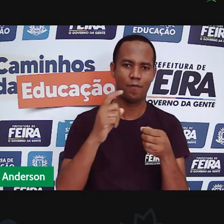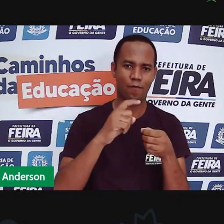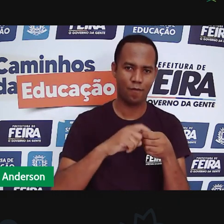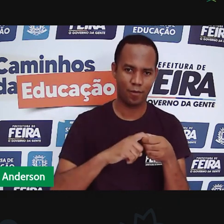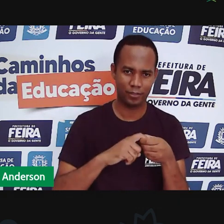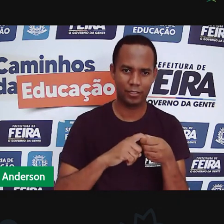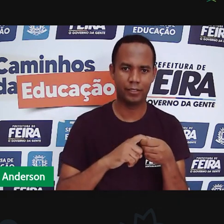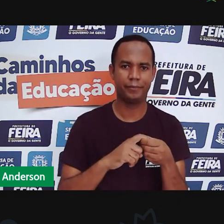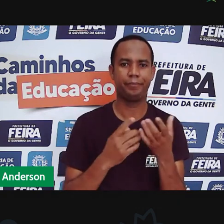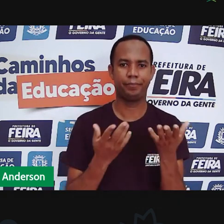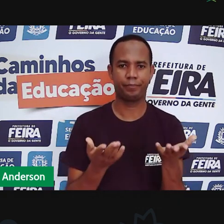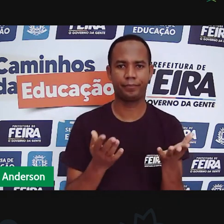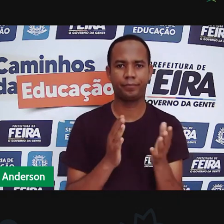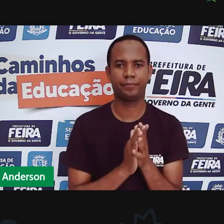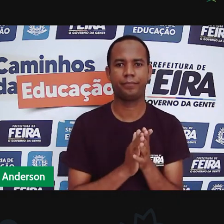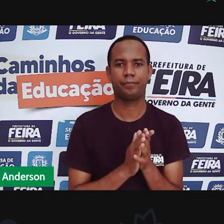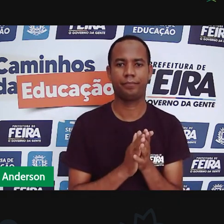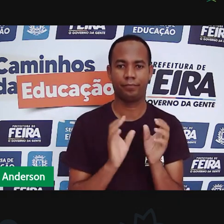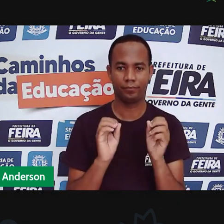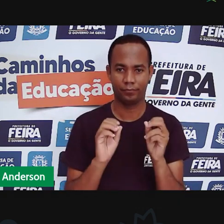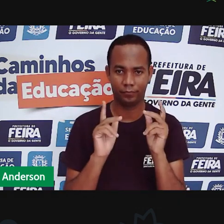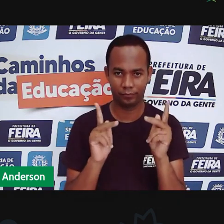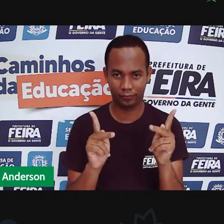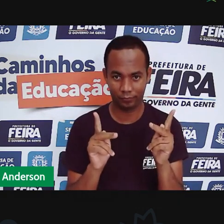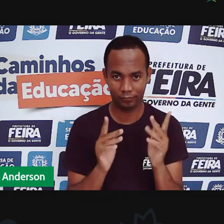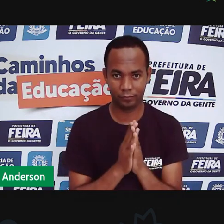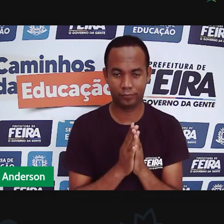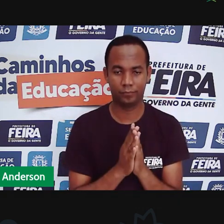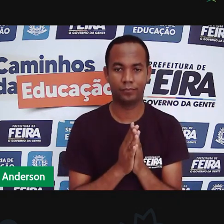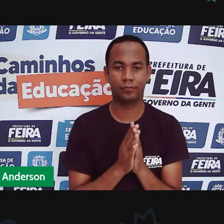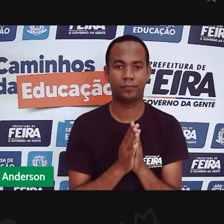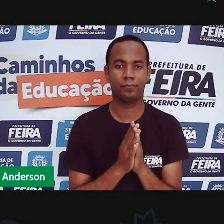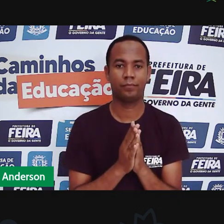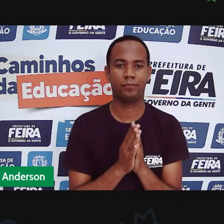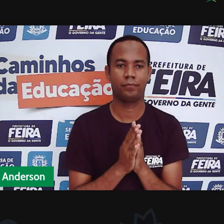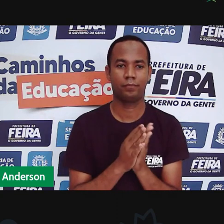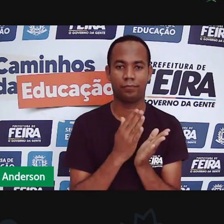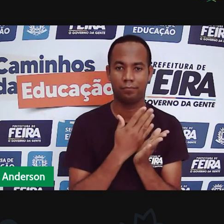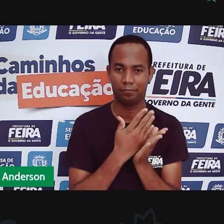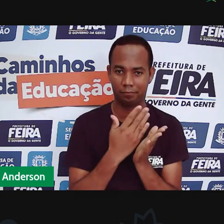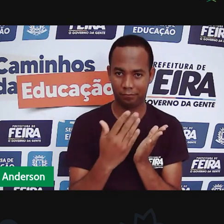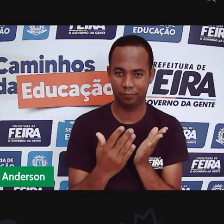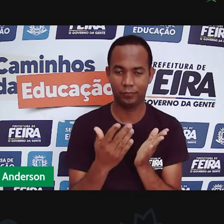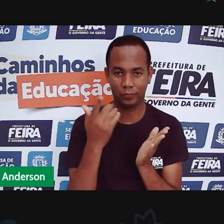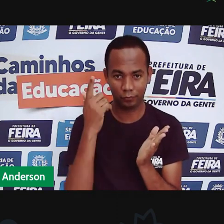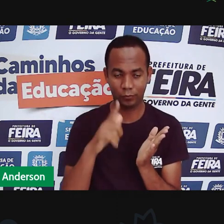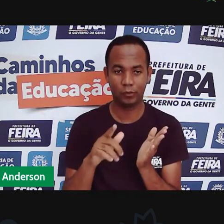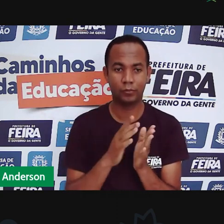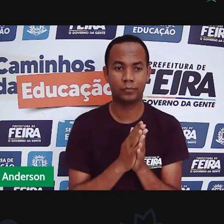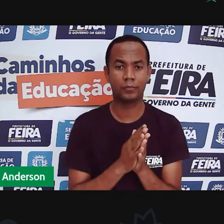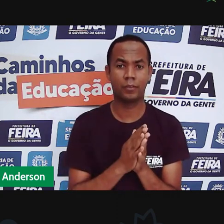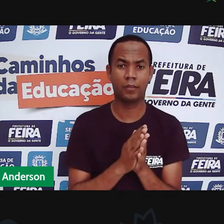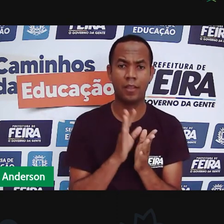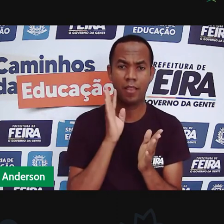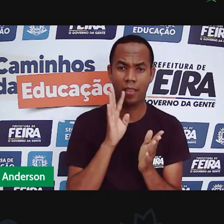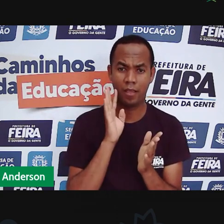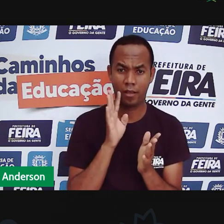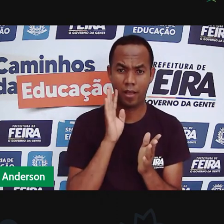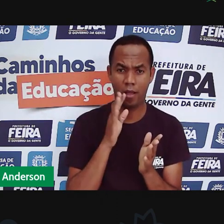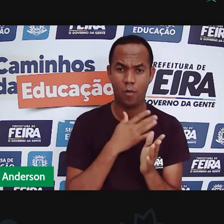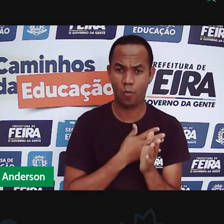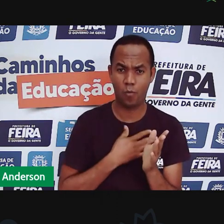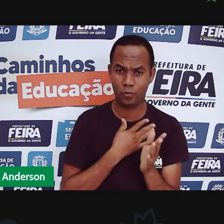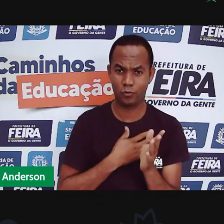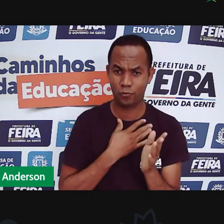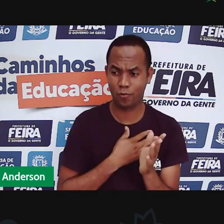Voltamos, né? Pronto. Voltamos para o nosso cenário inicial. E aí, o que vocês acharam de produzir esse